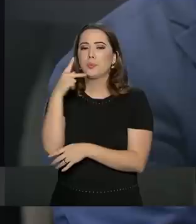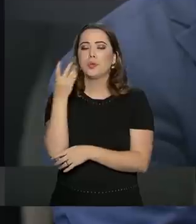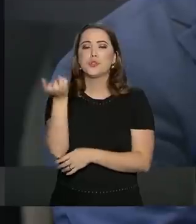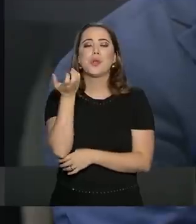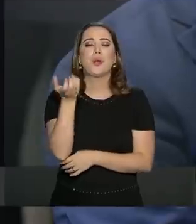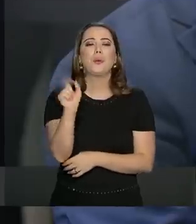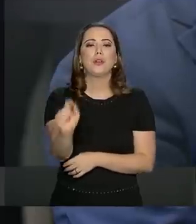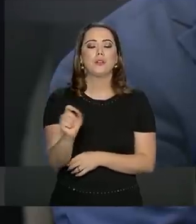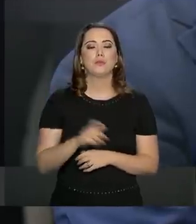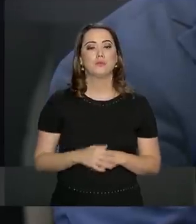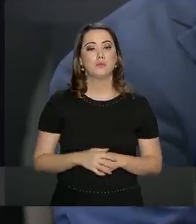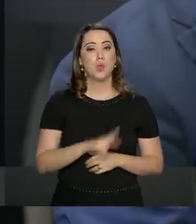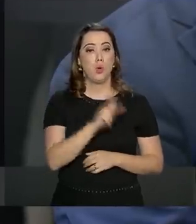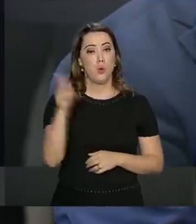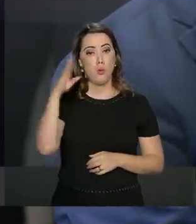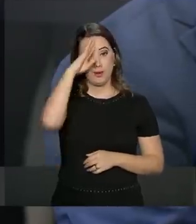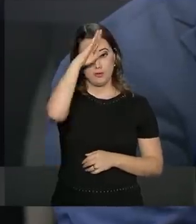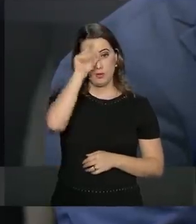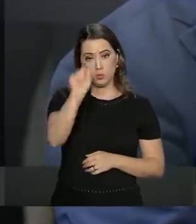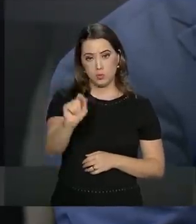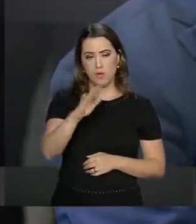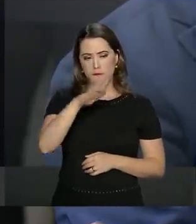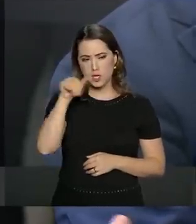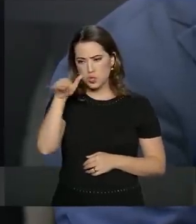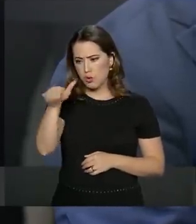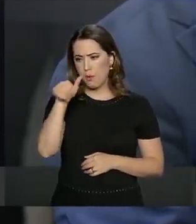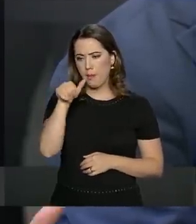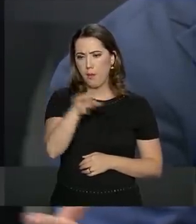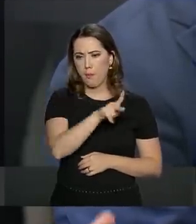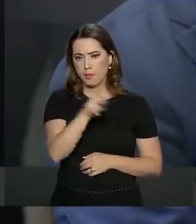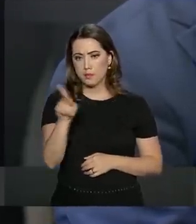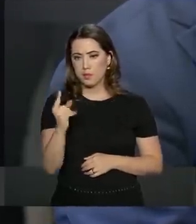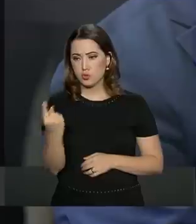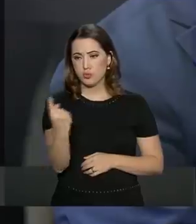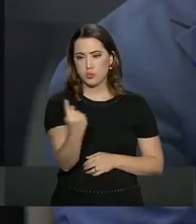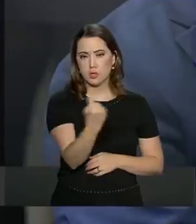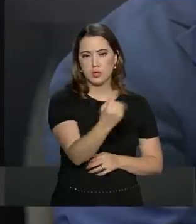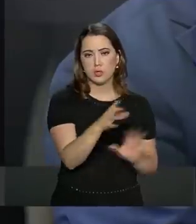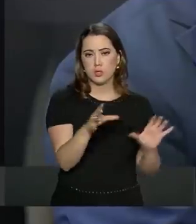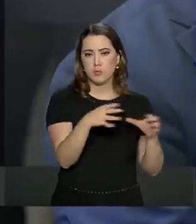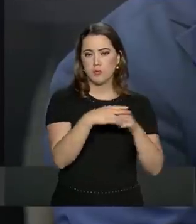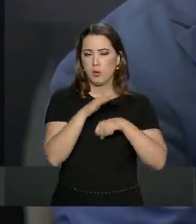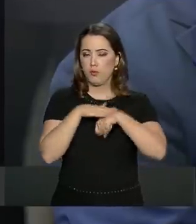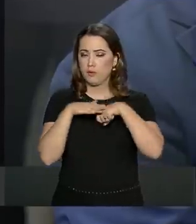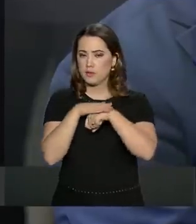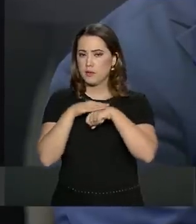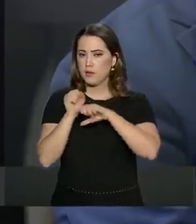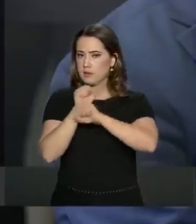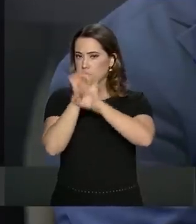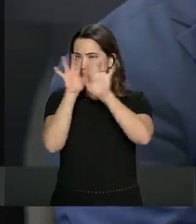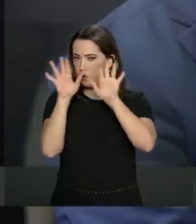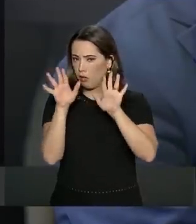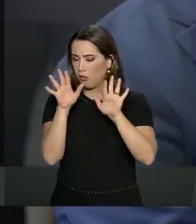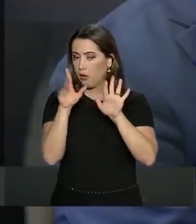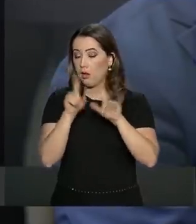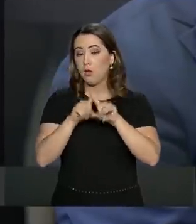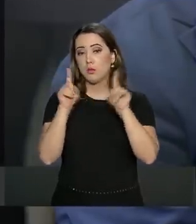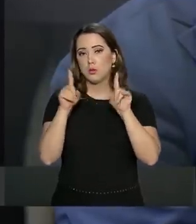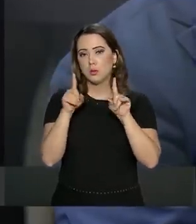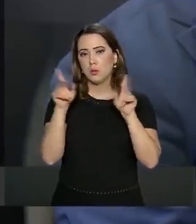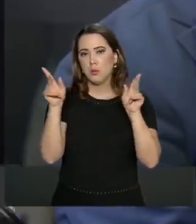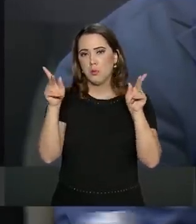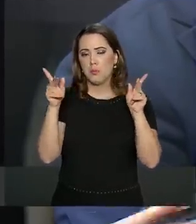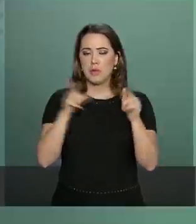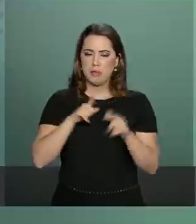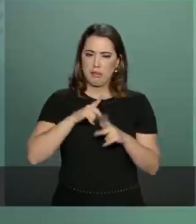parlamentares. O presidente vai chamar os presidentes dos partidos, as lideranças, para conversar e deixar isso claro, para pacificar essa